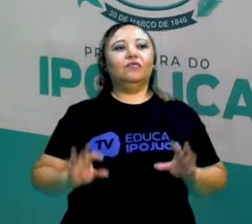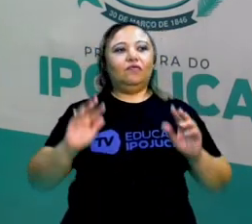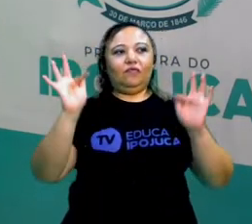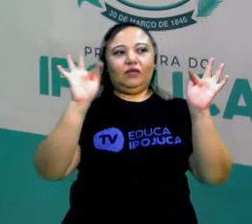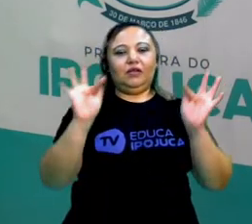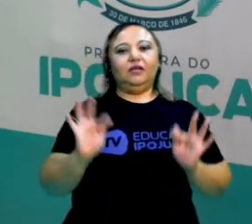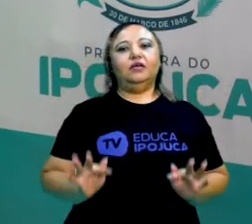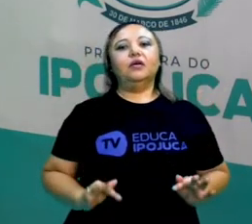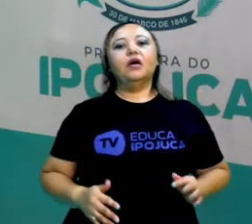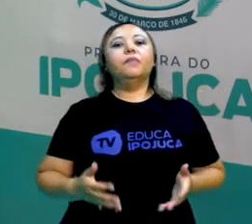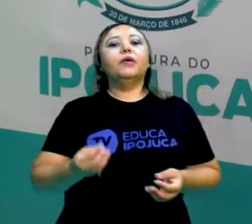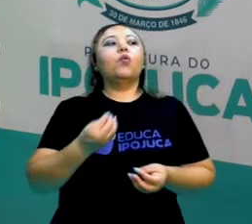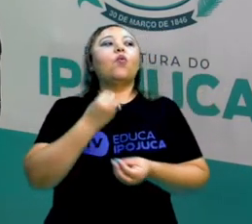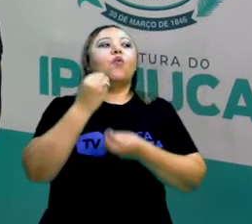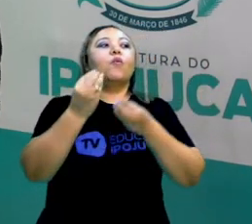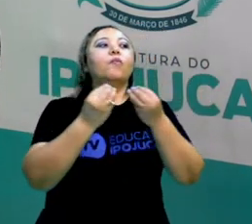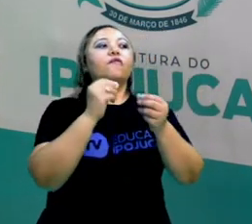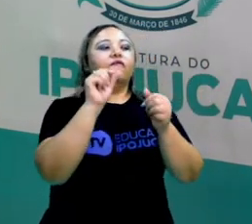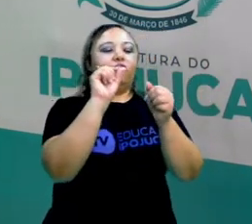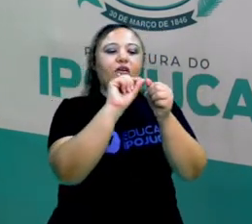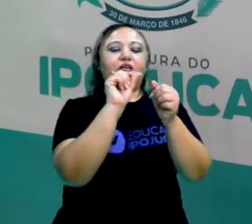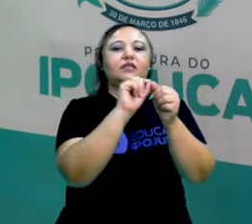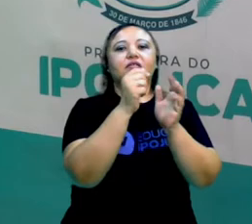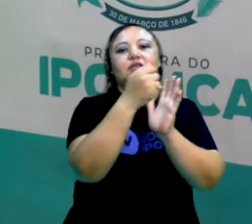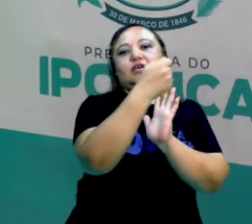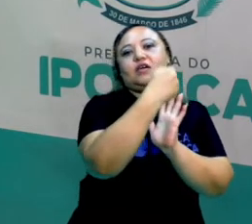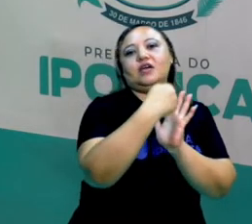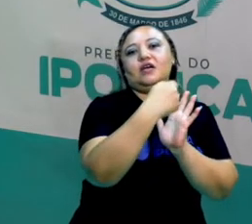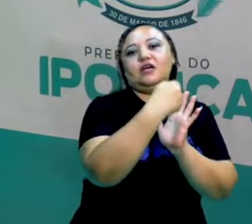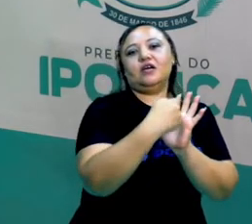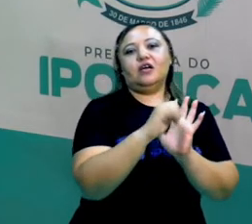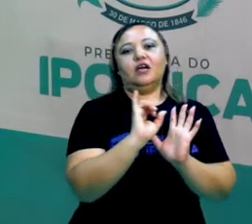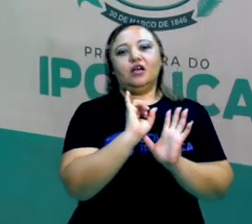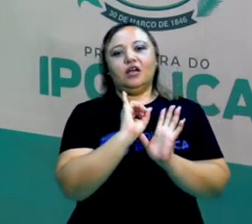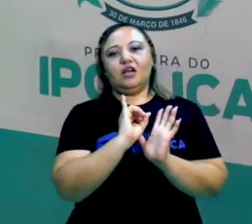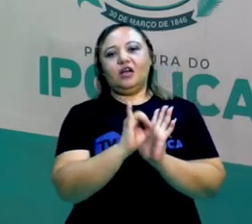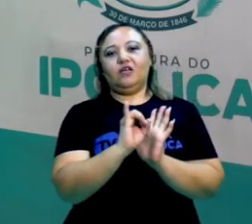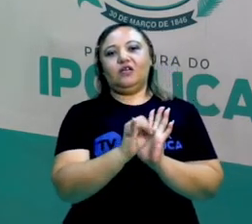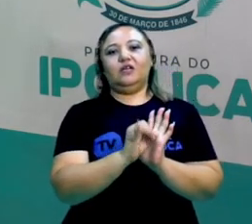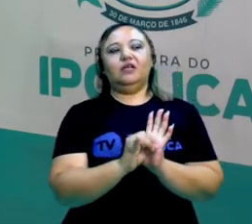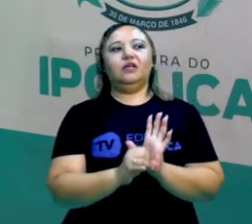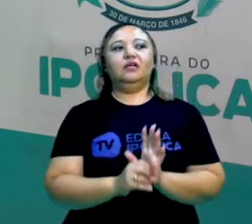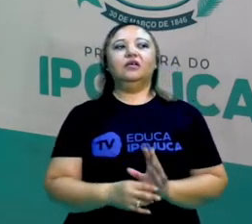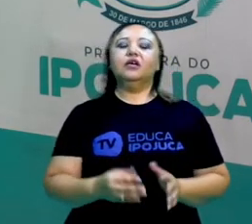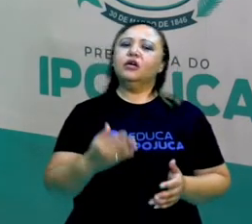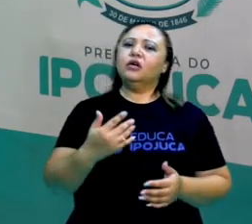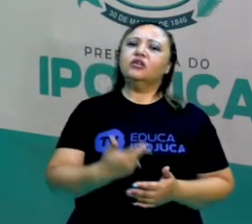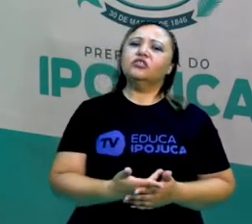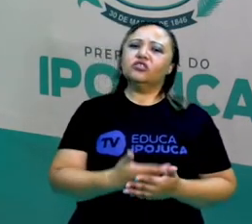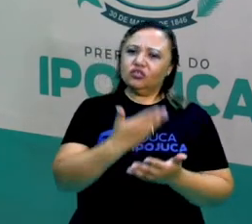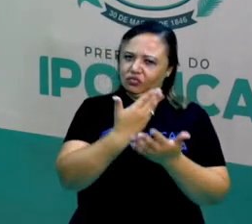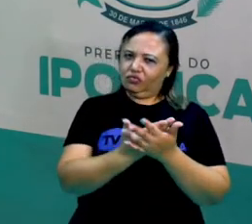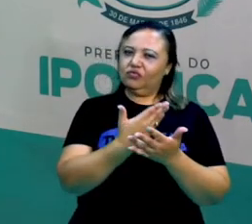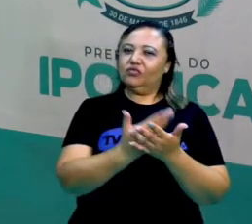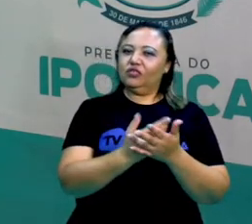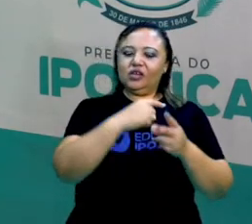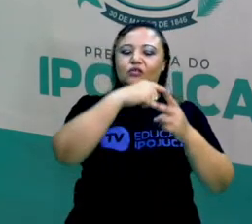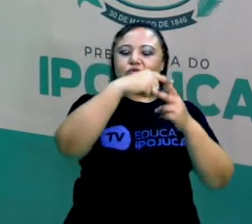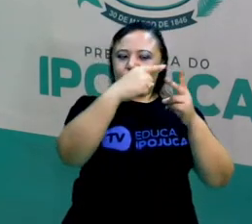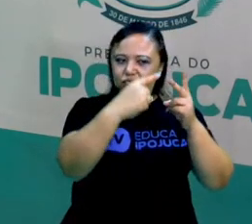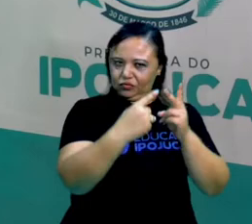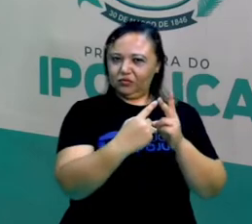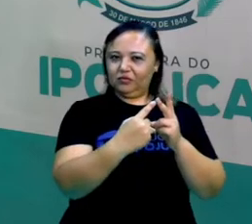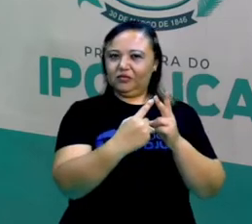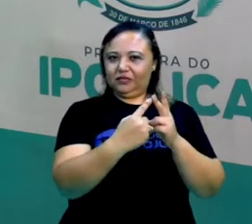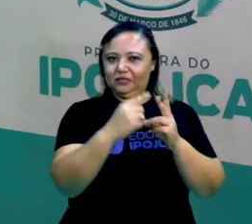posso fazer a minha própria crônica? Será que eu consigo escrever uma crônica? Já tem duas aulas que a gente estuda sobre crônica. A gente já viu várias